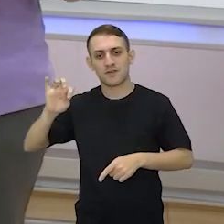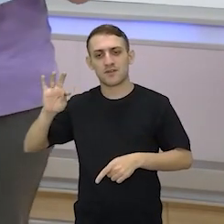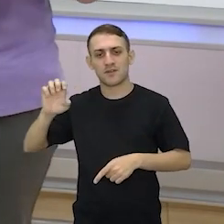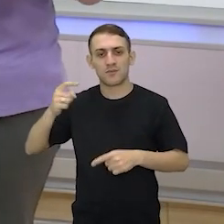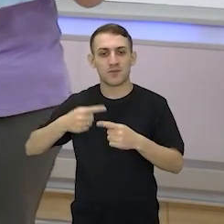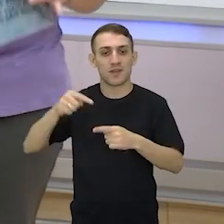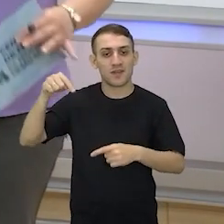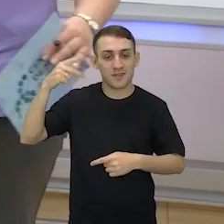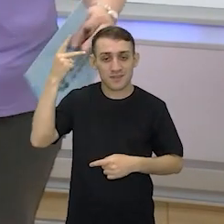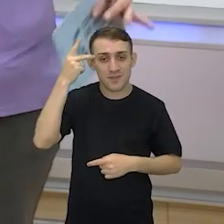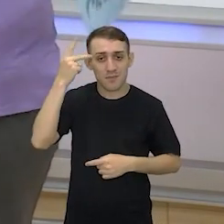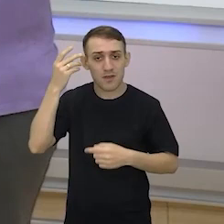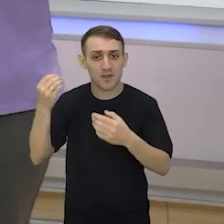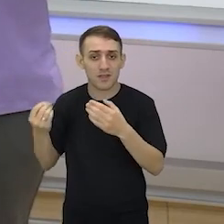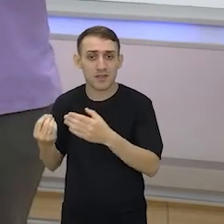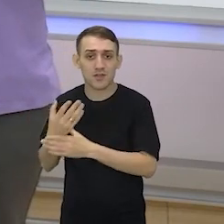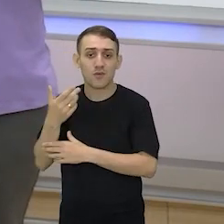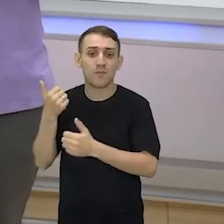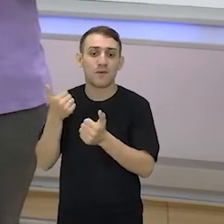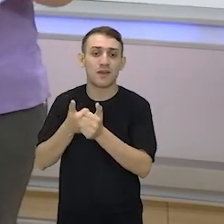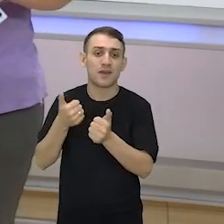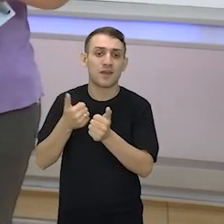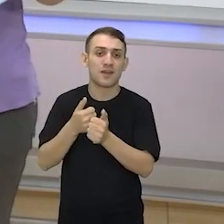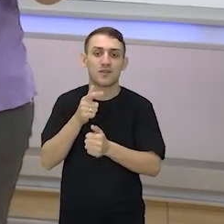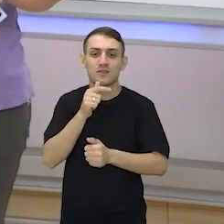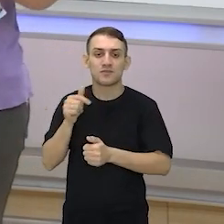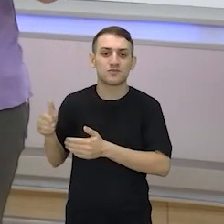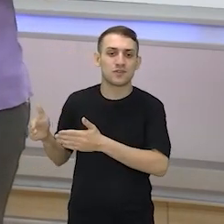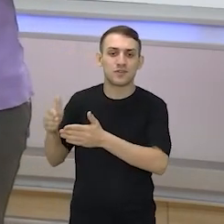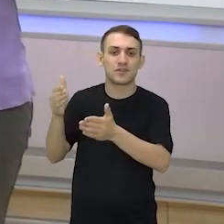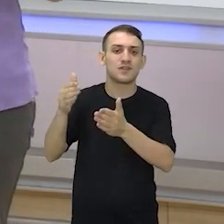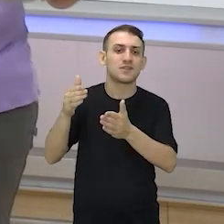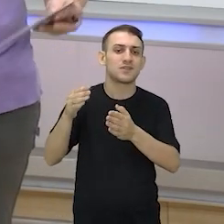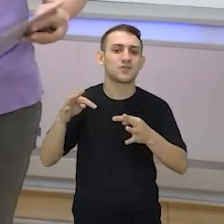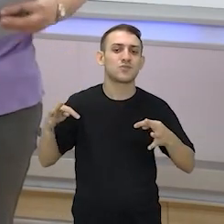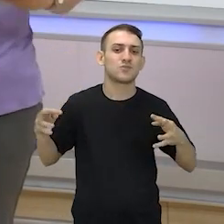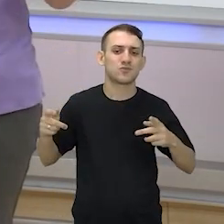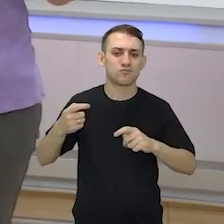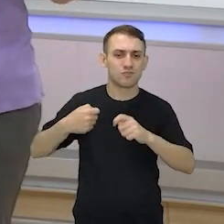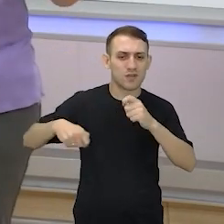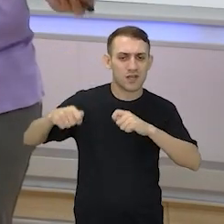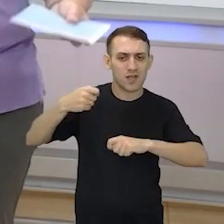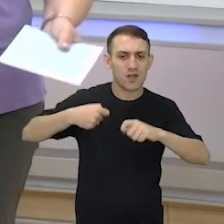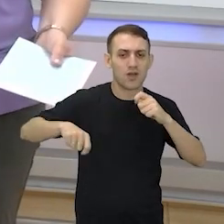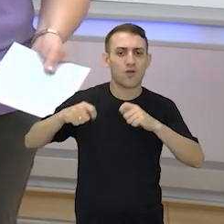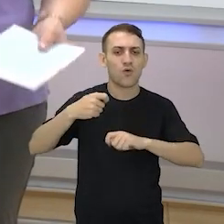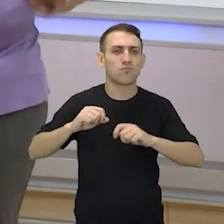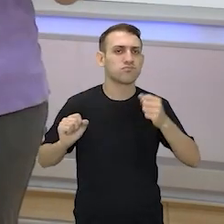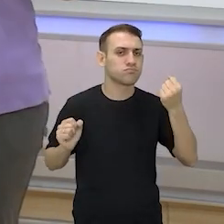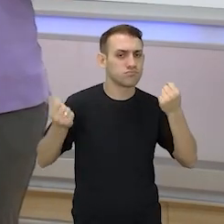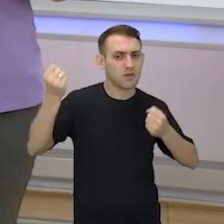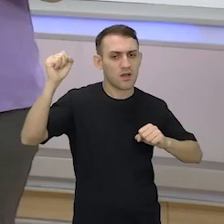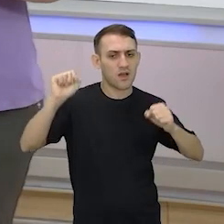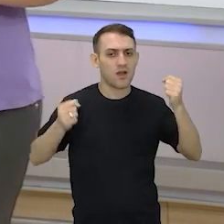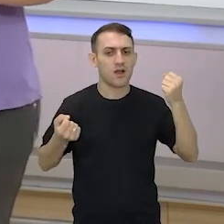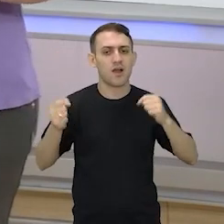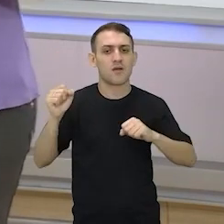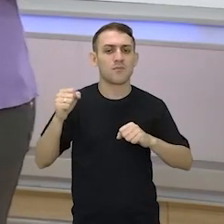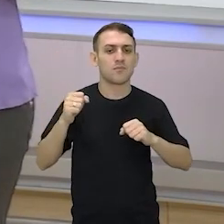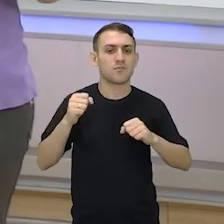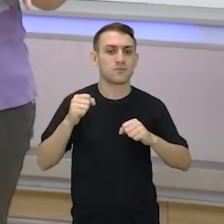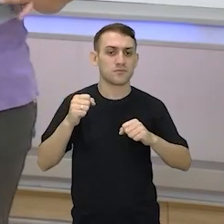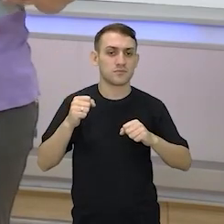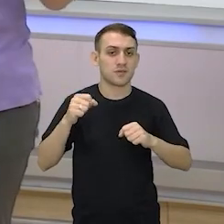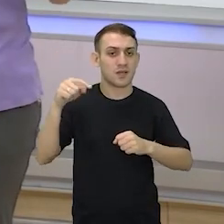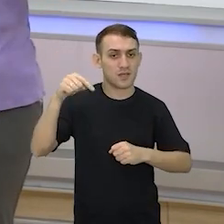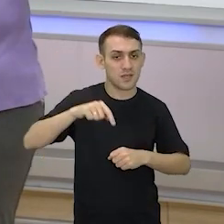São Paulo se formou em volta do Rio Tietê, o setor econômico, industrial, por dois motivos.